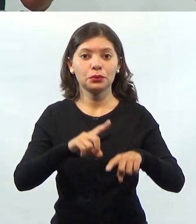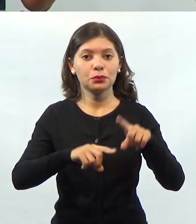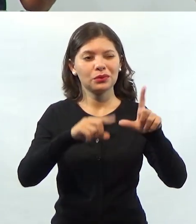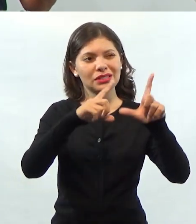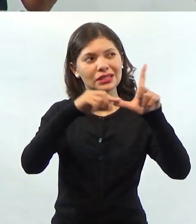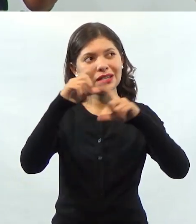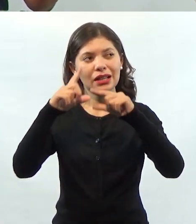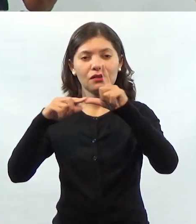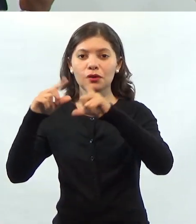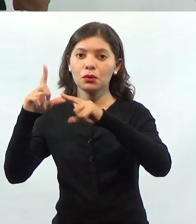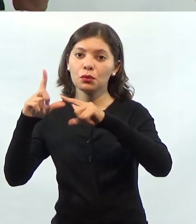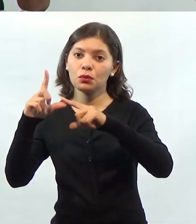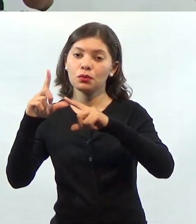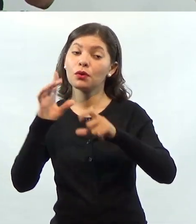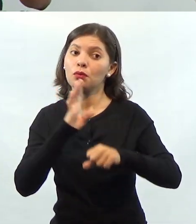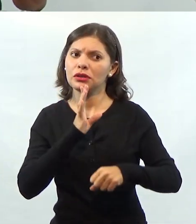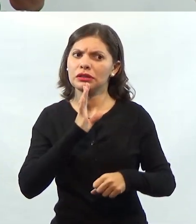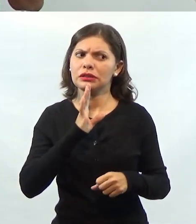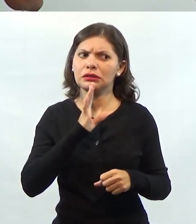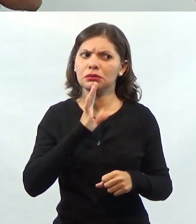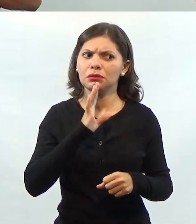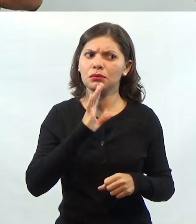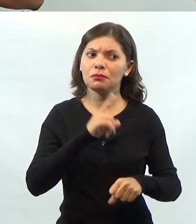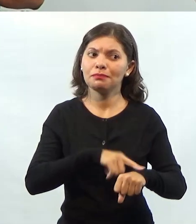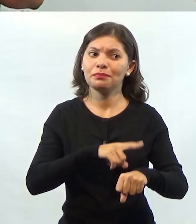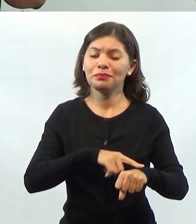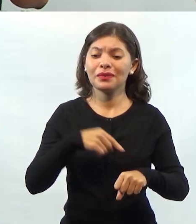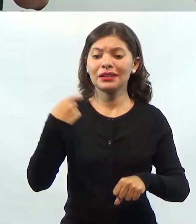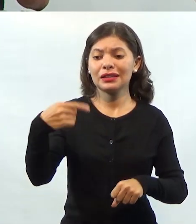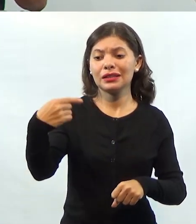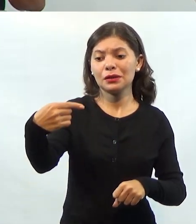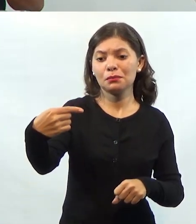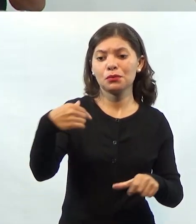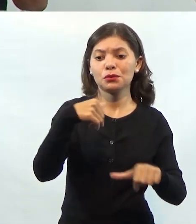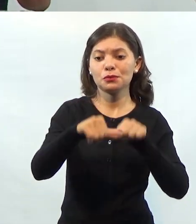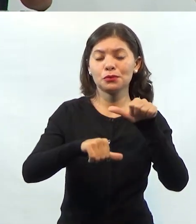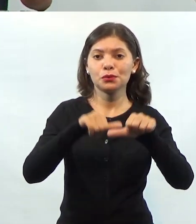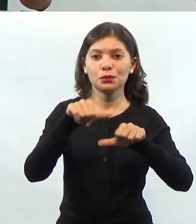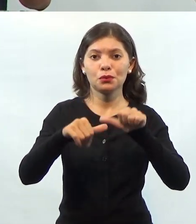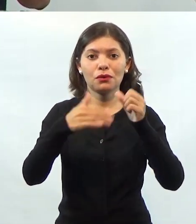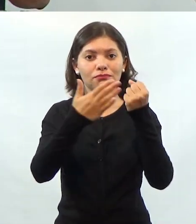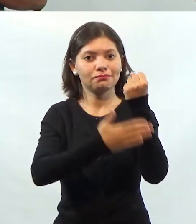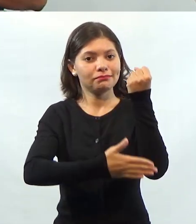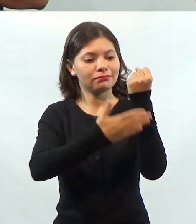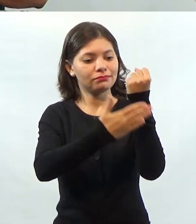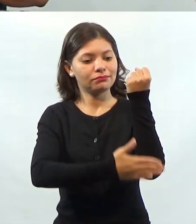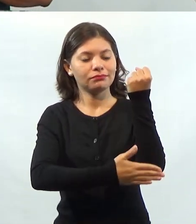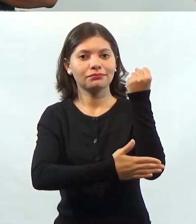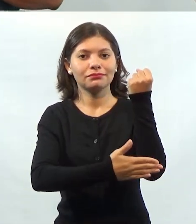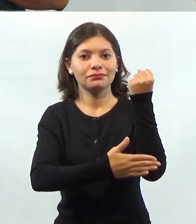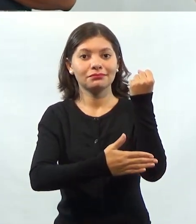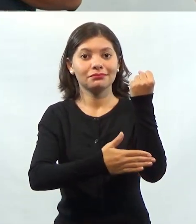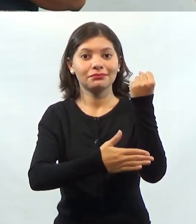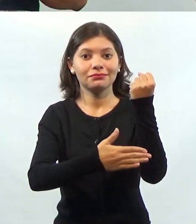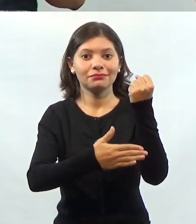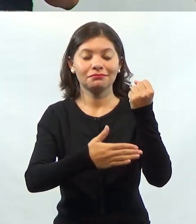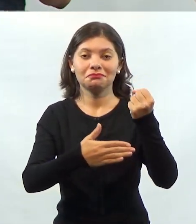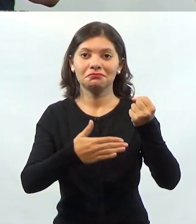foi conhecido durante uma época, deu algum lucro, mas não virou uma vaca leiteira, se transformou em um produto abacaxi.